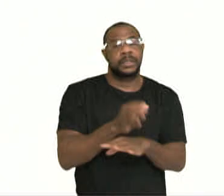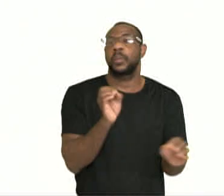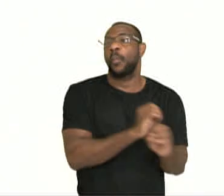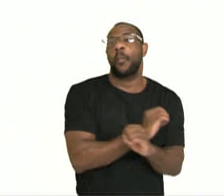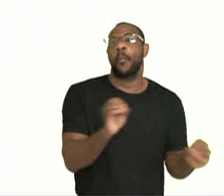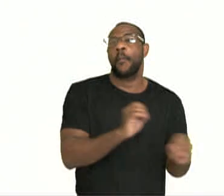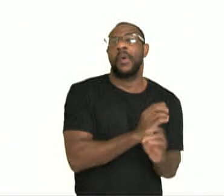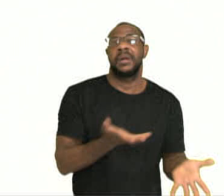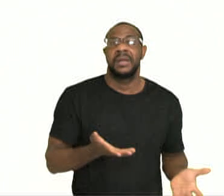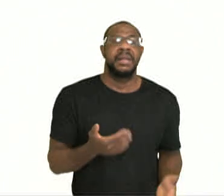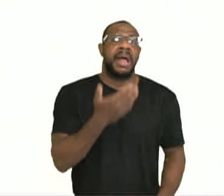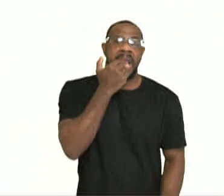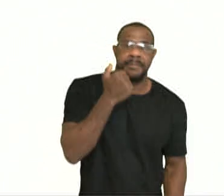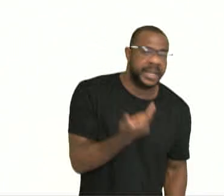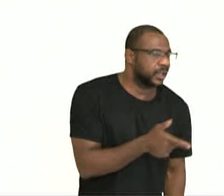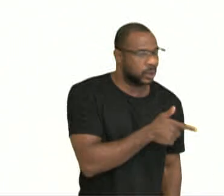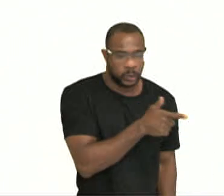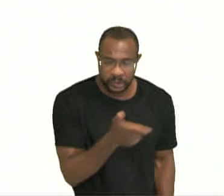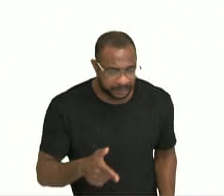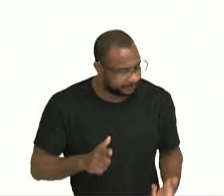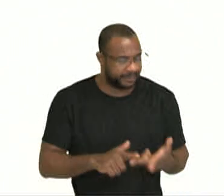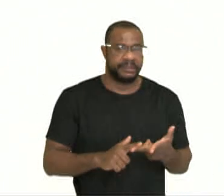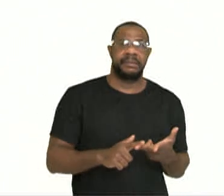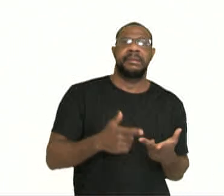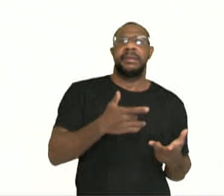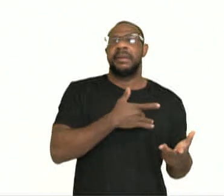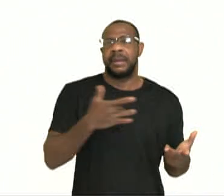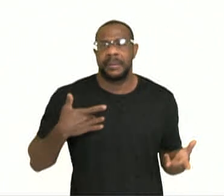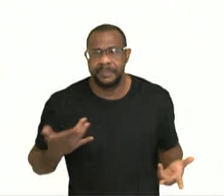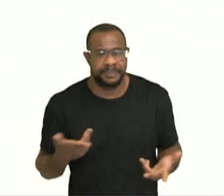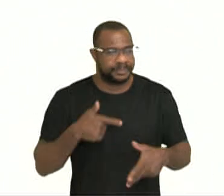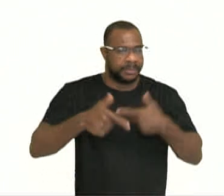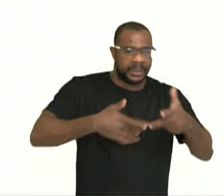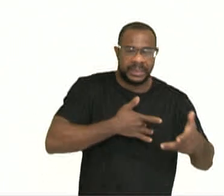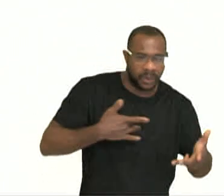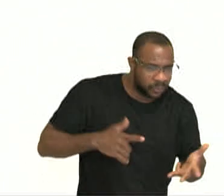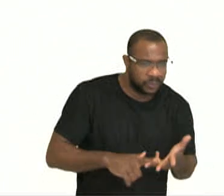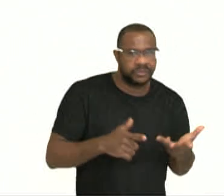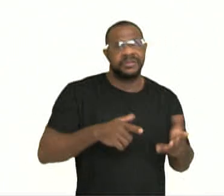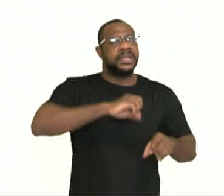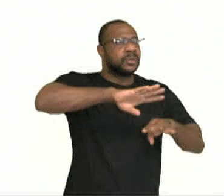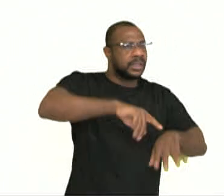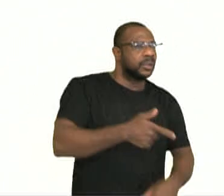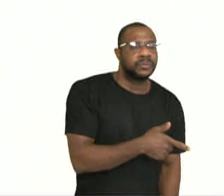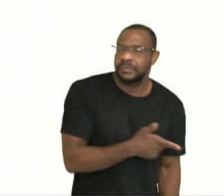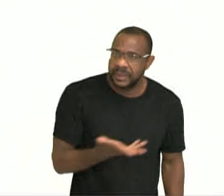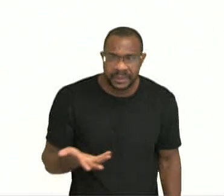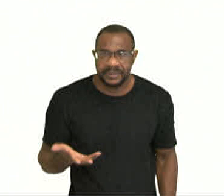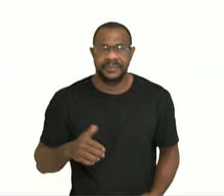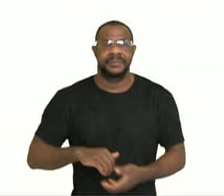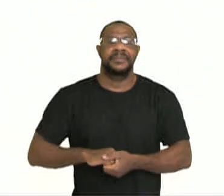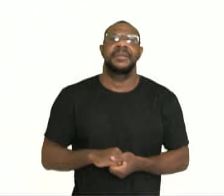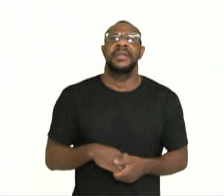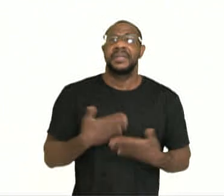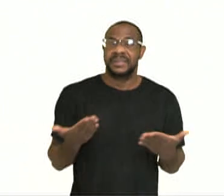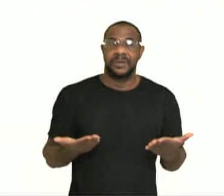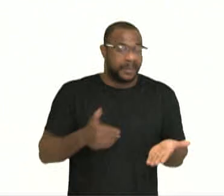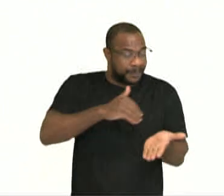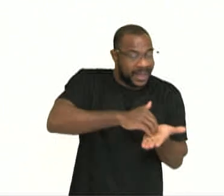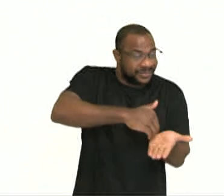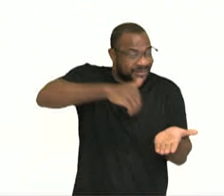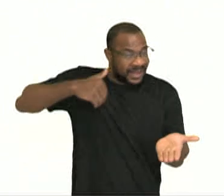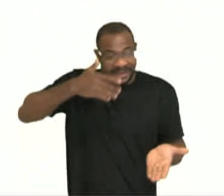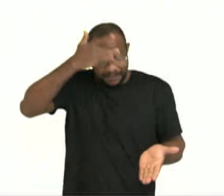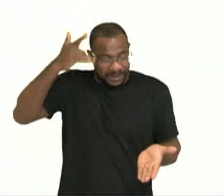alimento, como nós vimos na charge anterior, até outros fatores importantes para tirar a pessoa dessa situação de